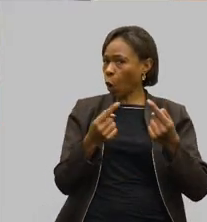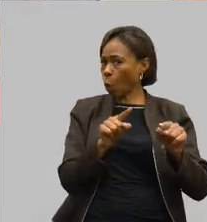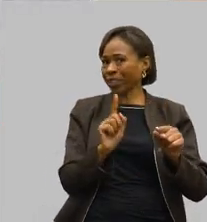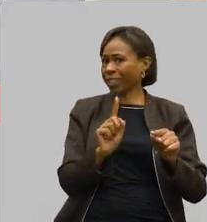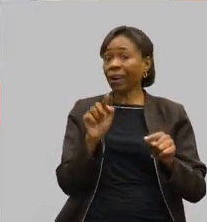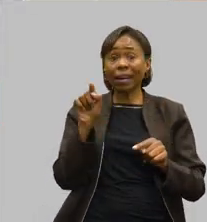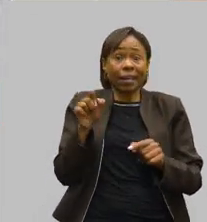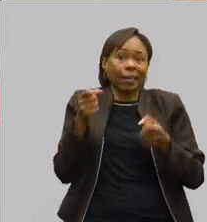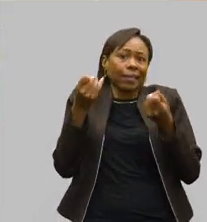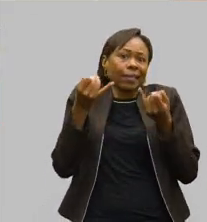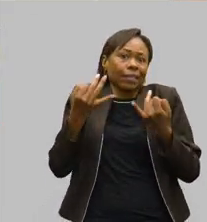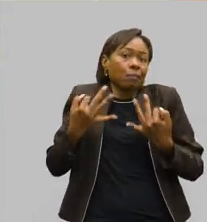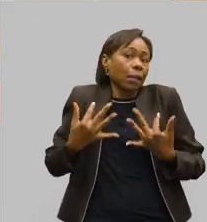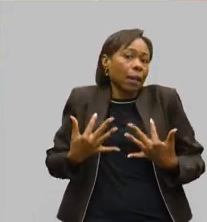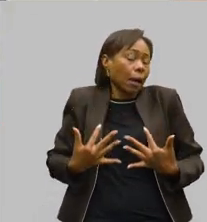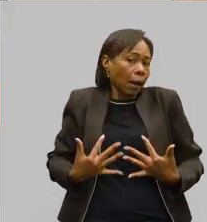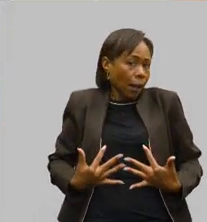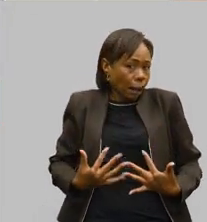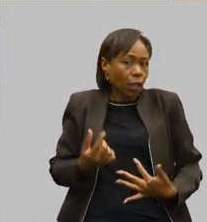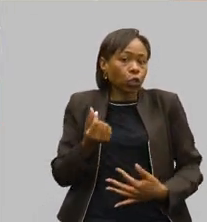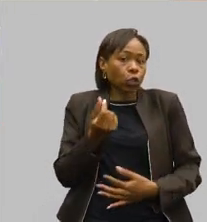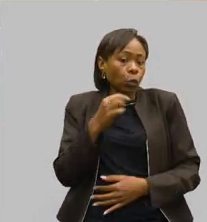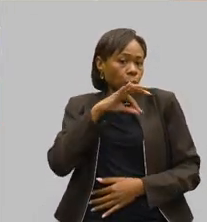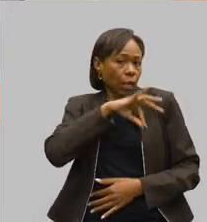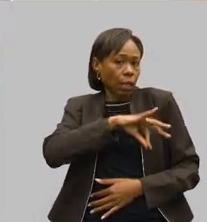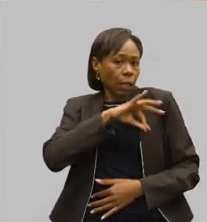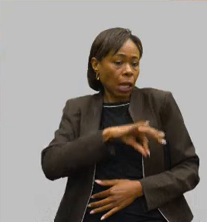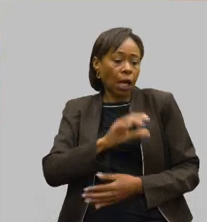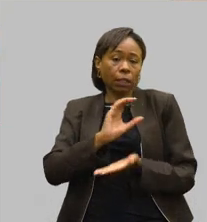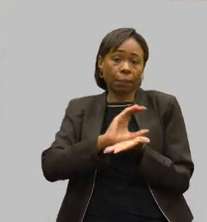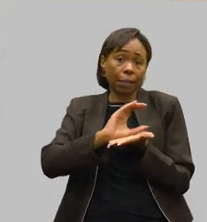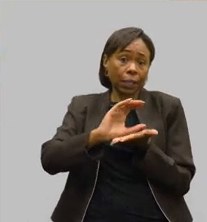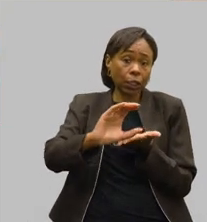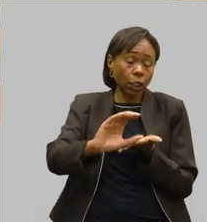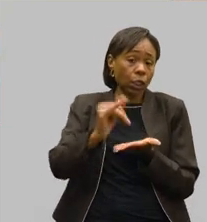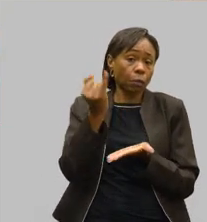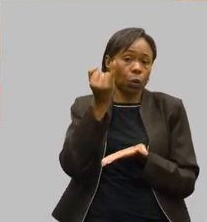explicando para os empresários como que era importante estar investindo naquela região.